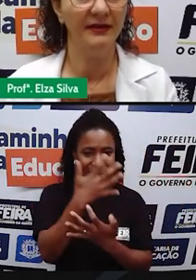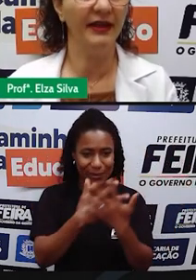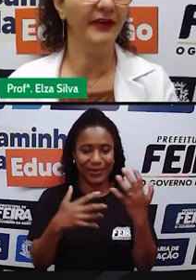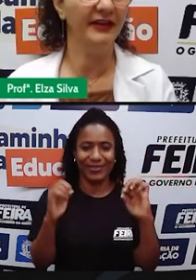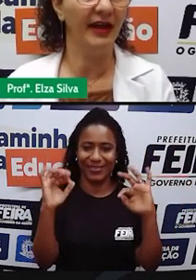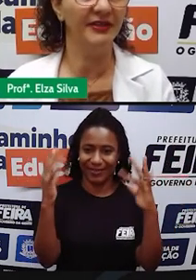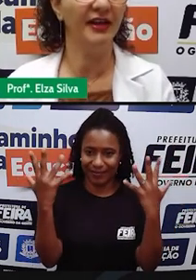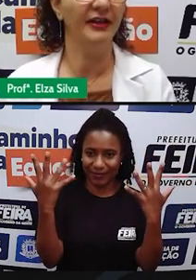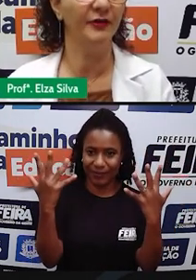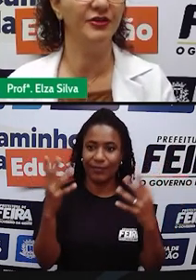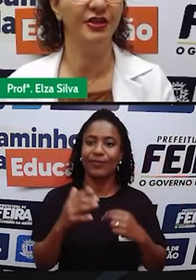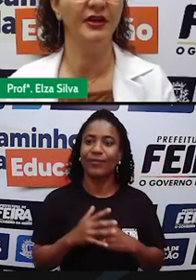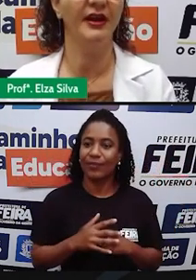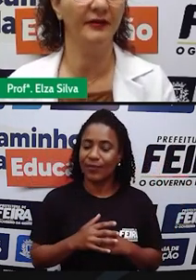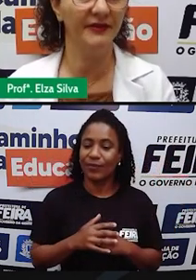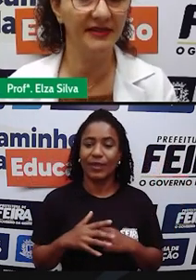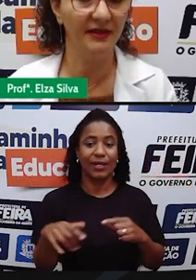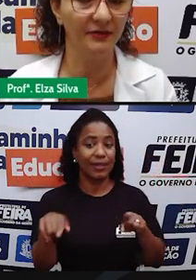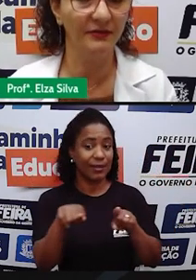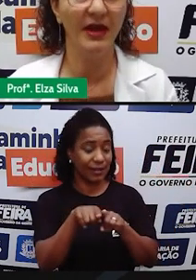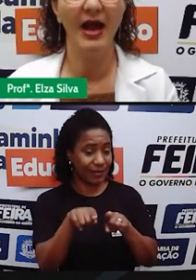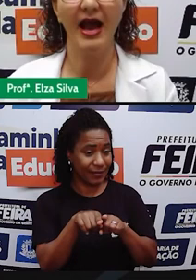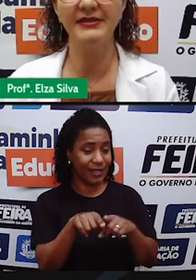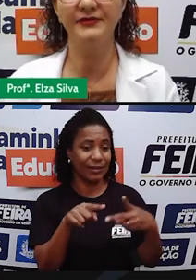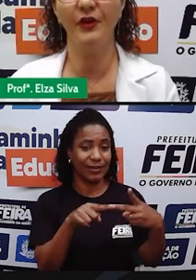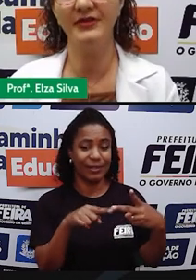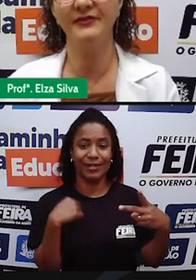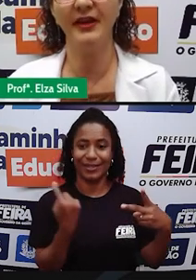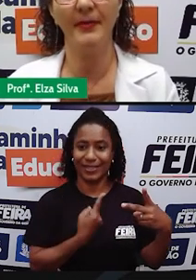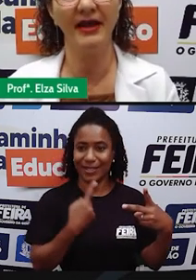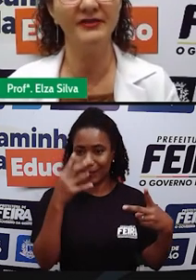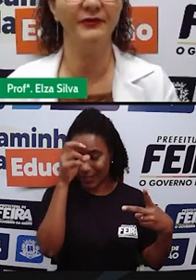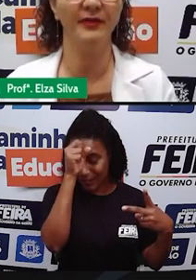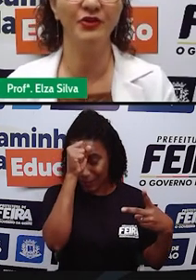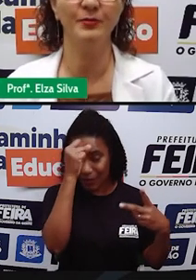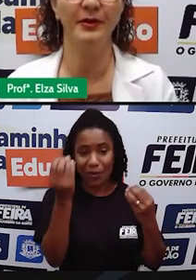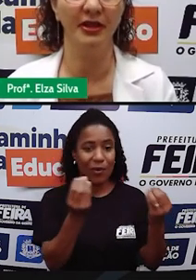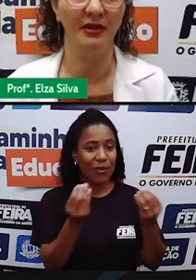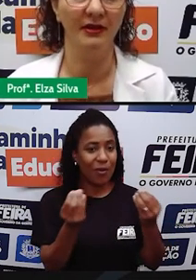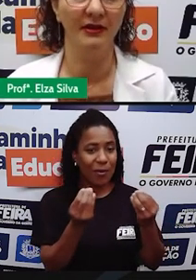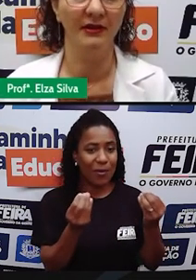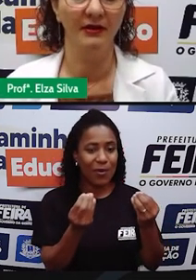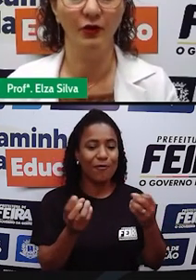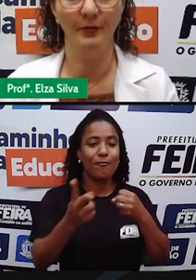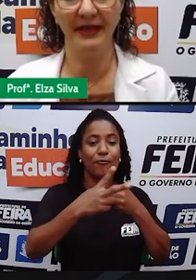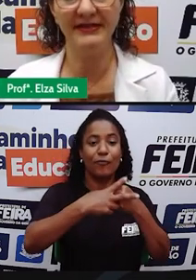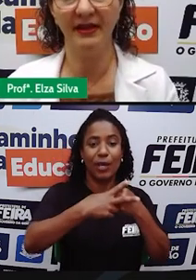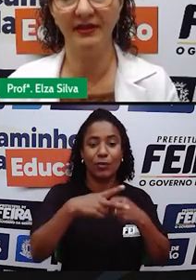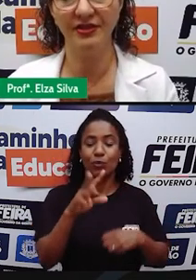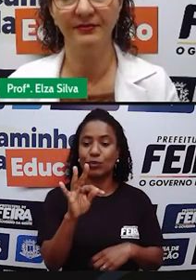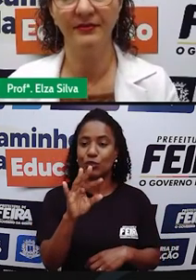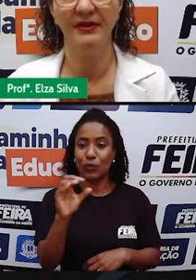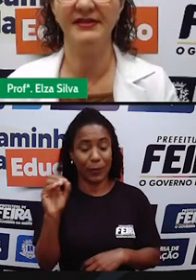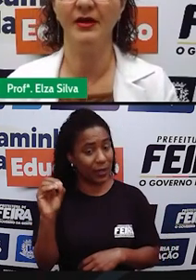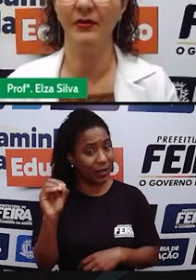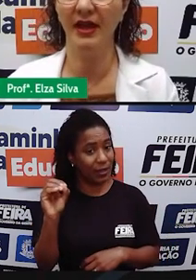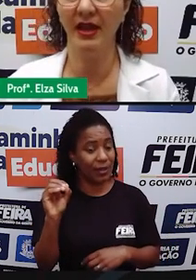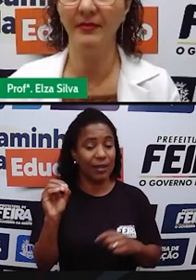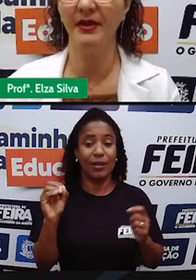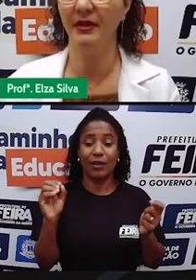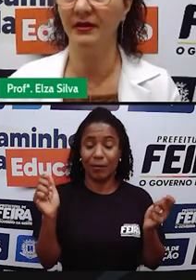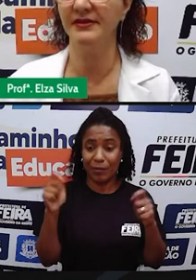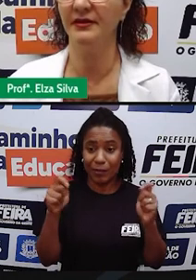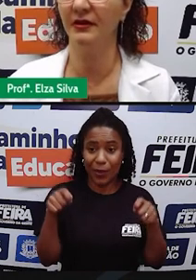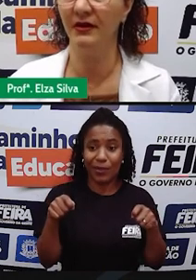na verdade a nível de revisão as formas verbais do verbo to be No presente que são